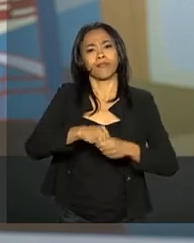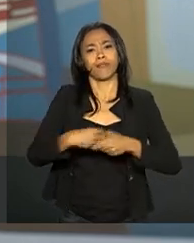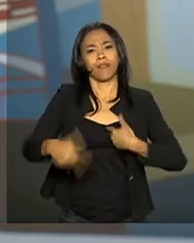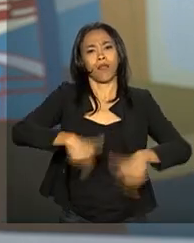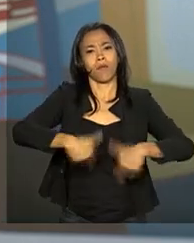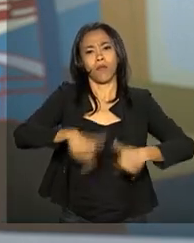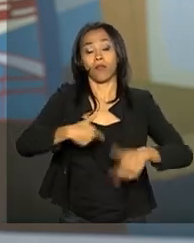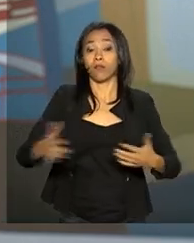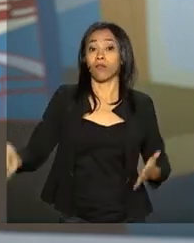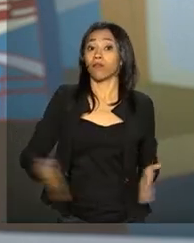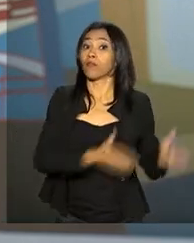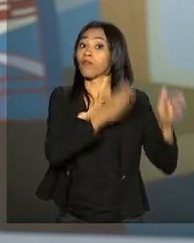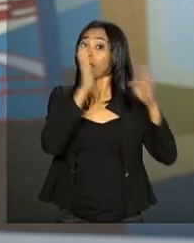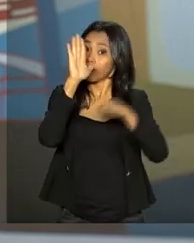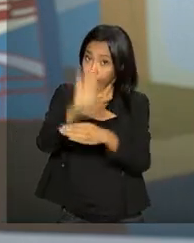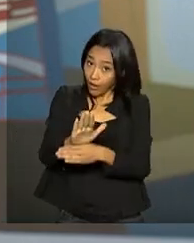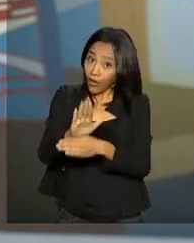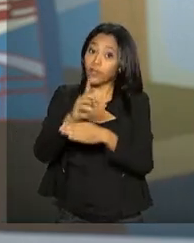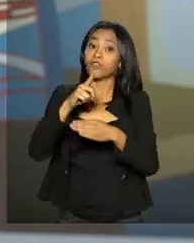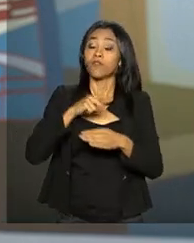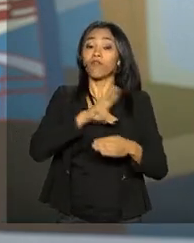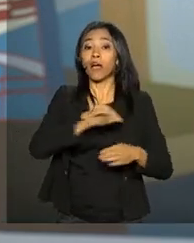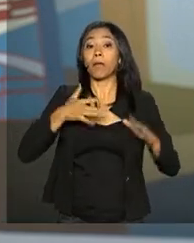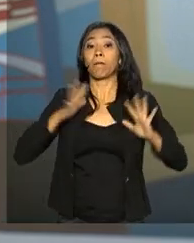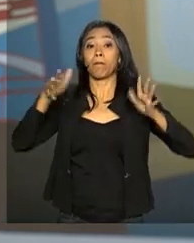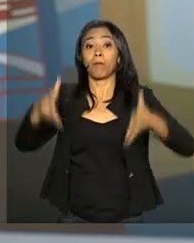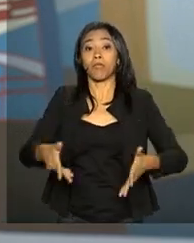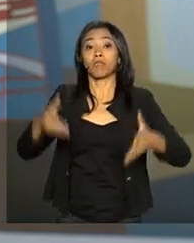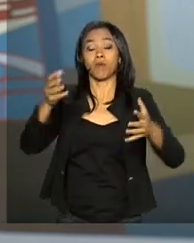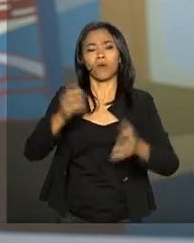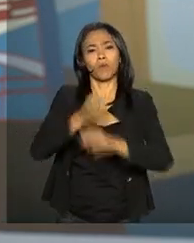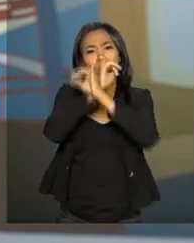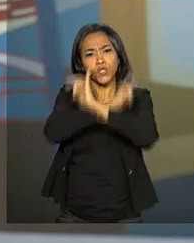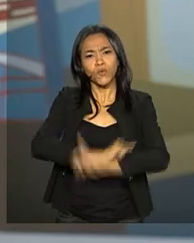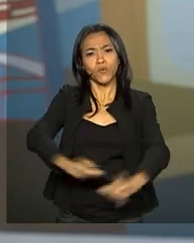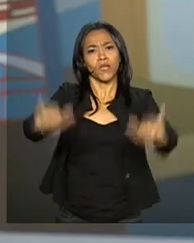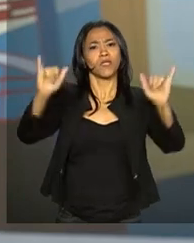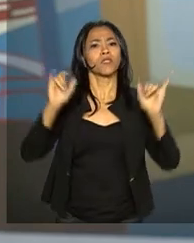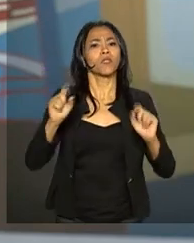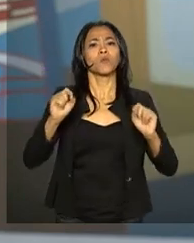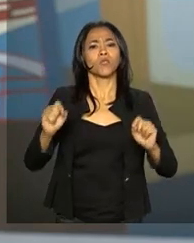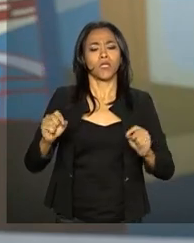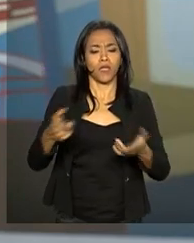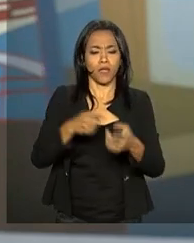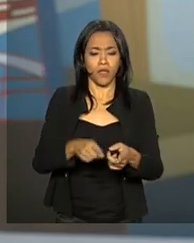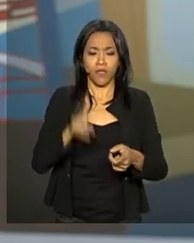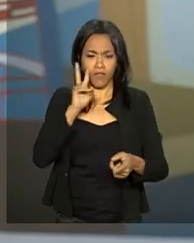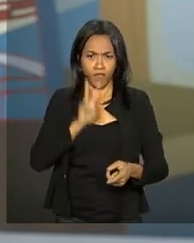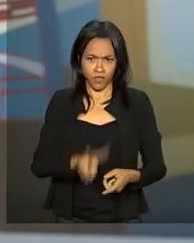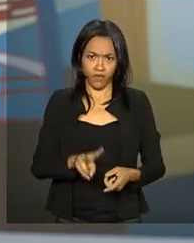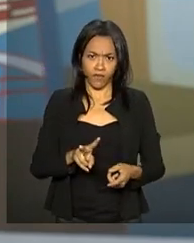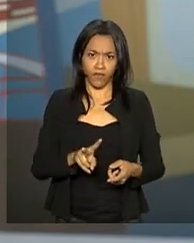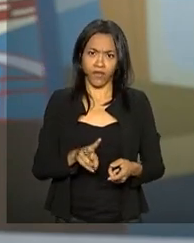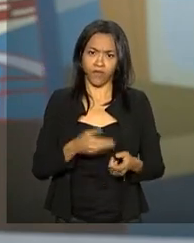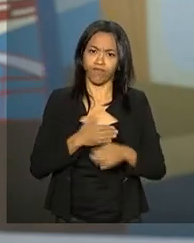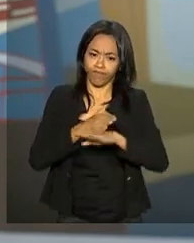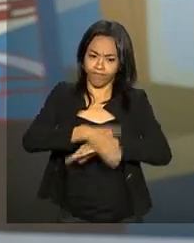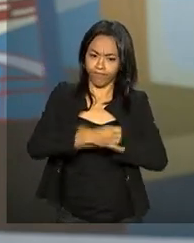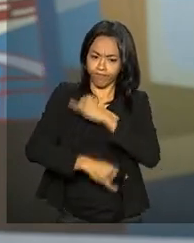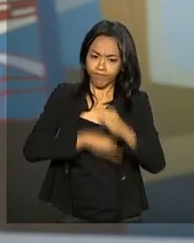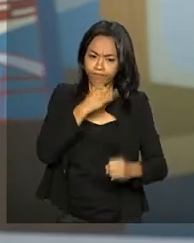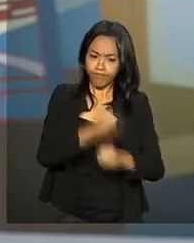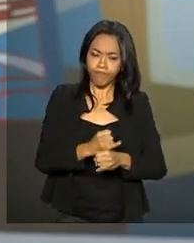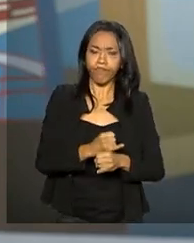Já na parte da tarde, ele participa do lançamento da Rede Nacional de Governo Digital. Esse endereço que aparece aí na sua tela,